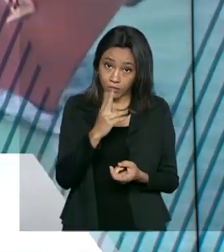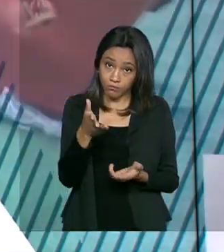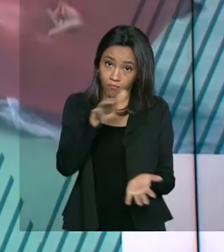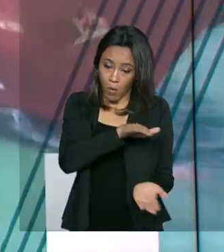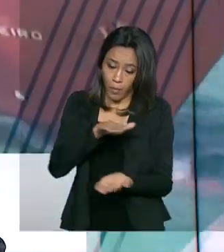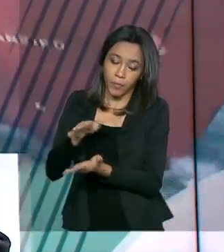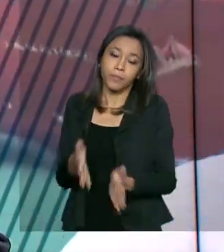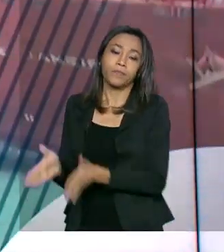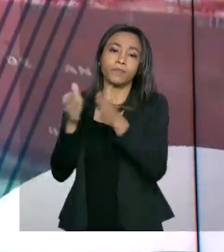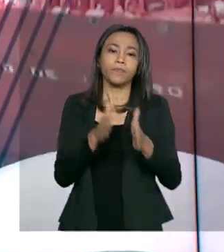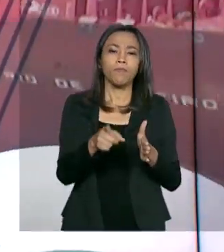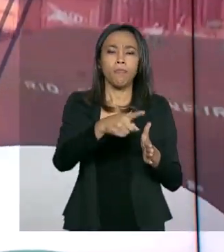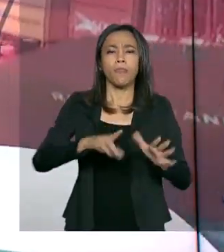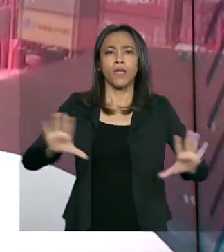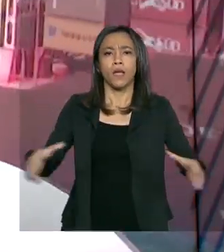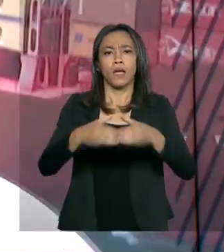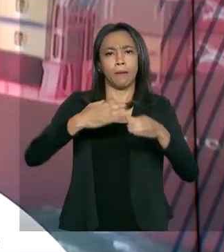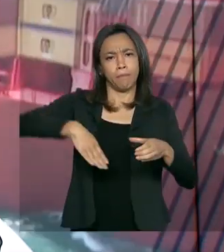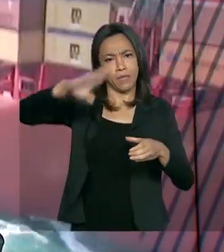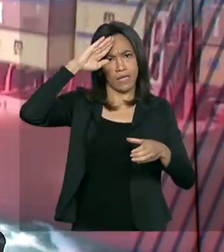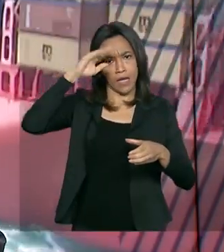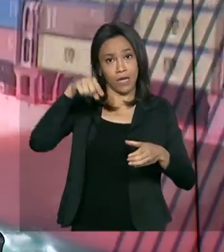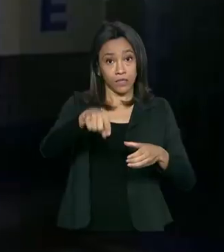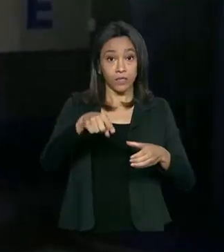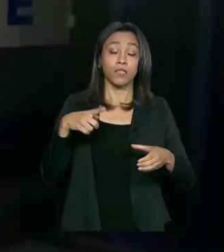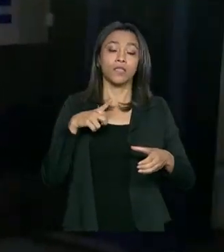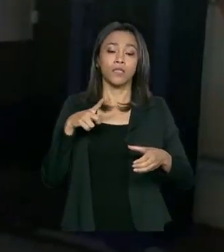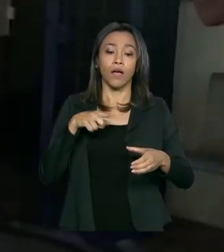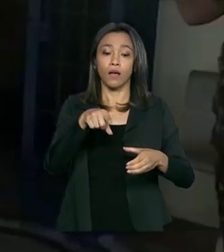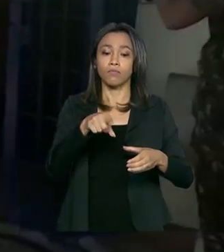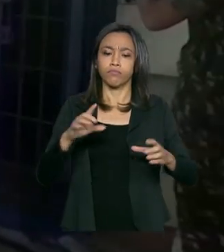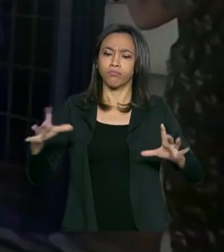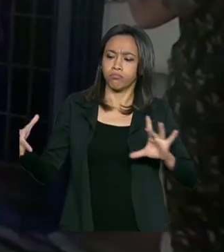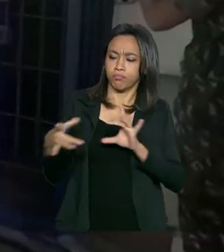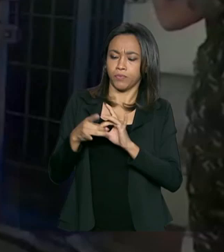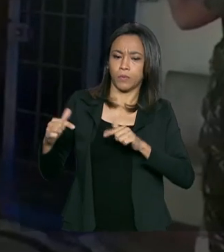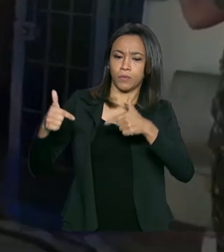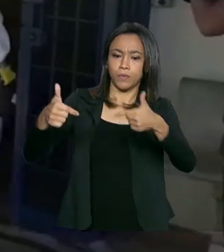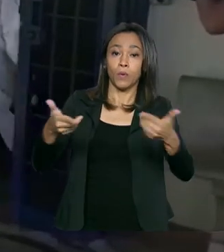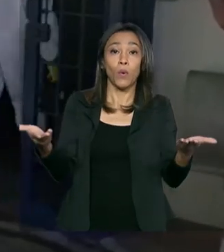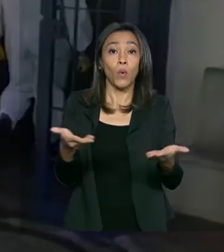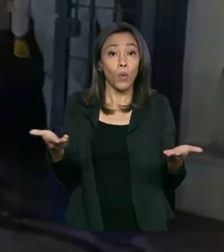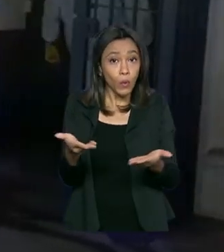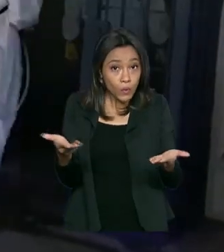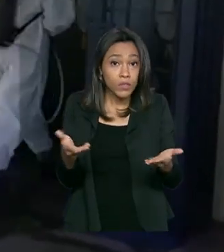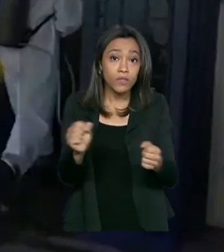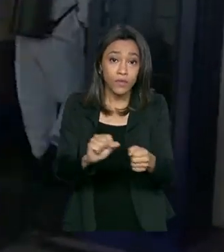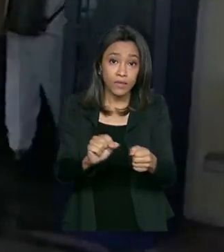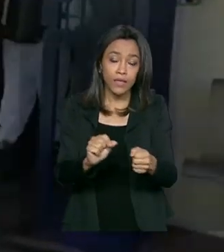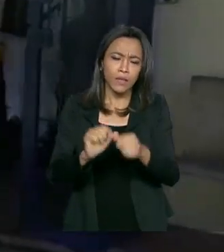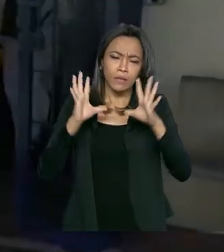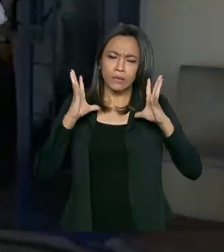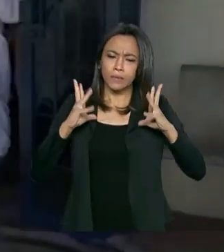Militares da Marinha e do Exército, que fazem parte do Comando Conjunto Planalto, fizeram hoje a descontaminação da